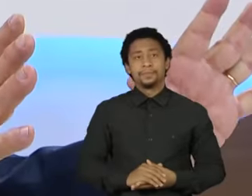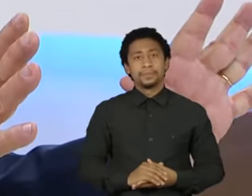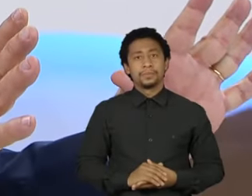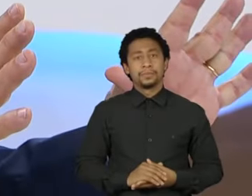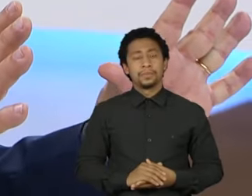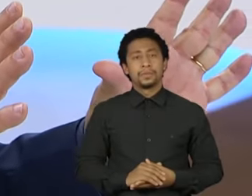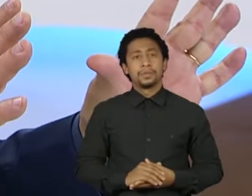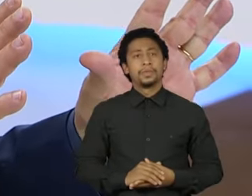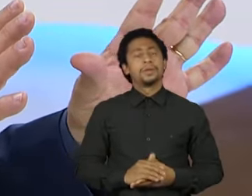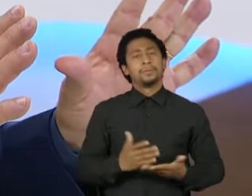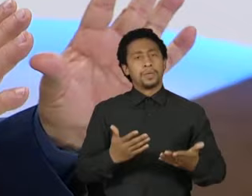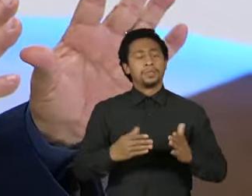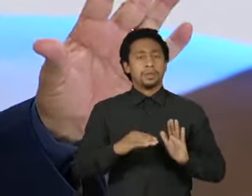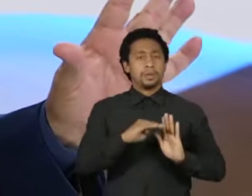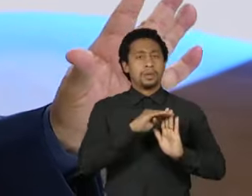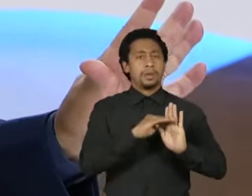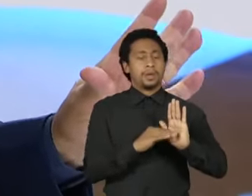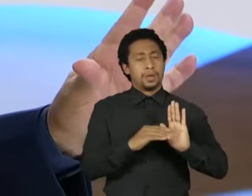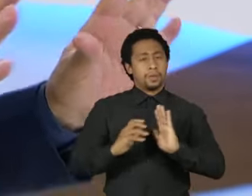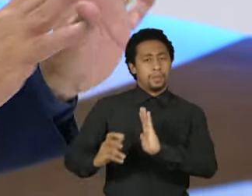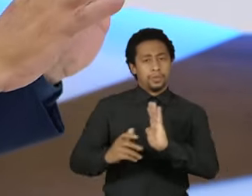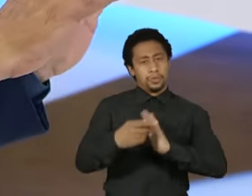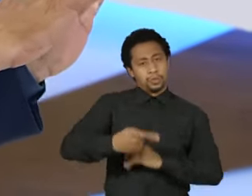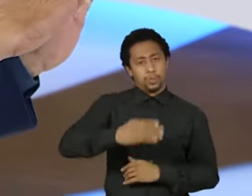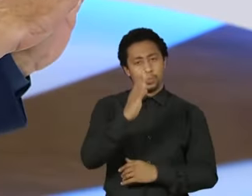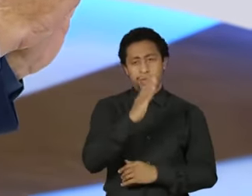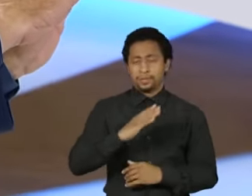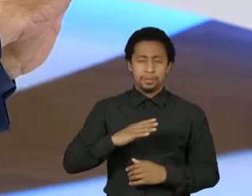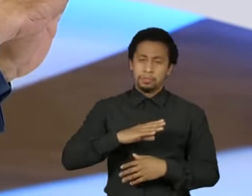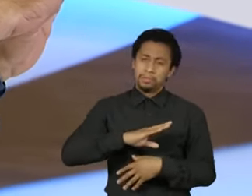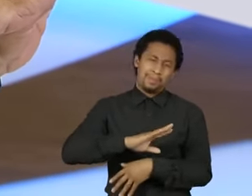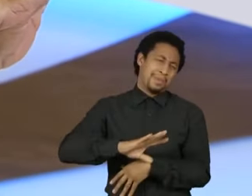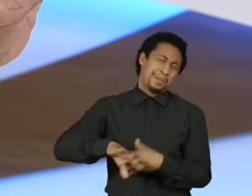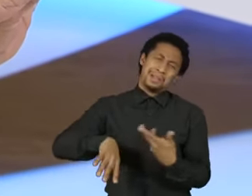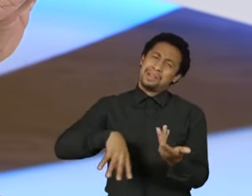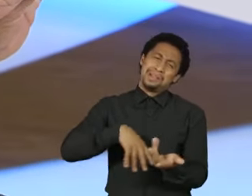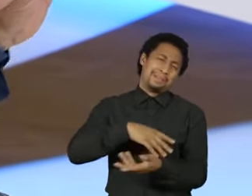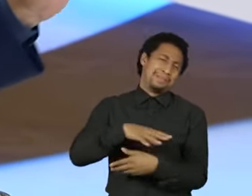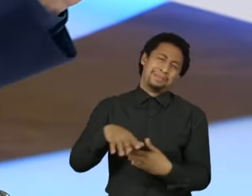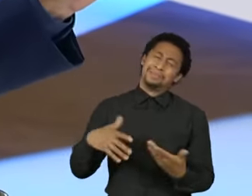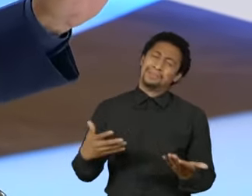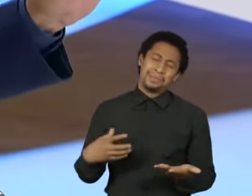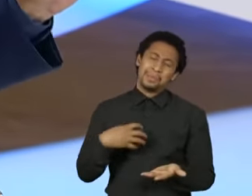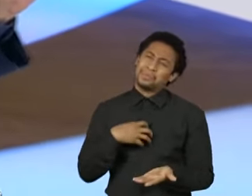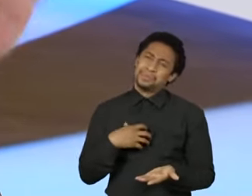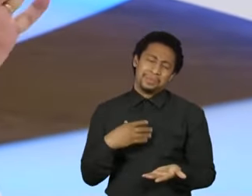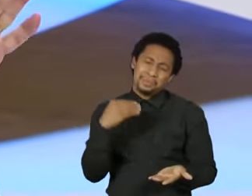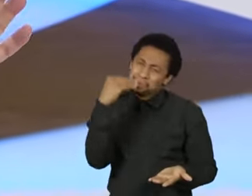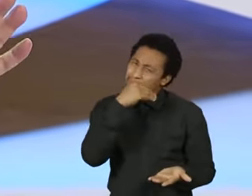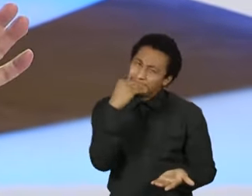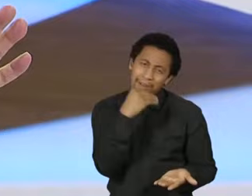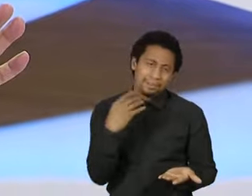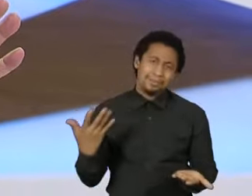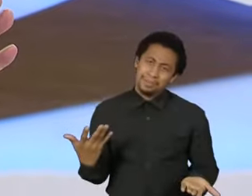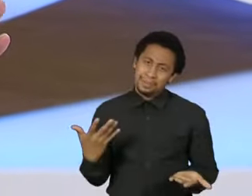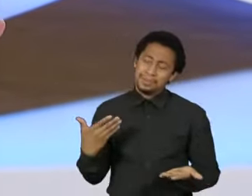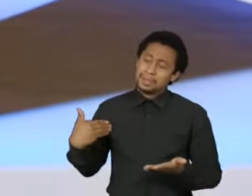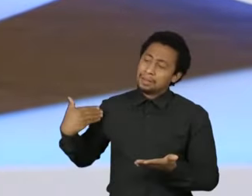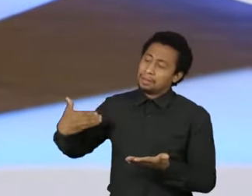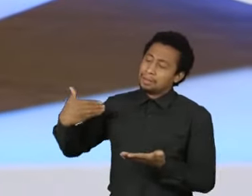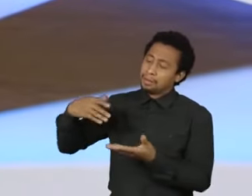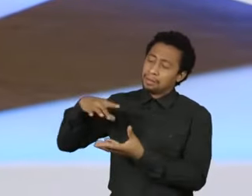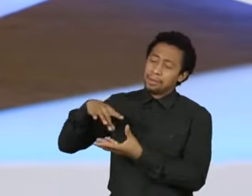partidária do Brasil, Roberto, virou uma geleia geral com o passar do tempo da democratização para cá.